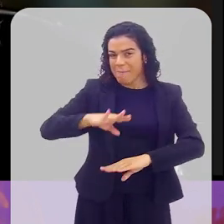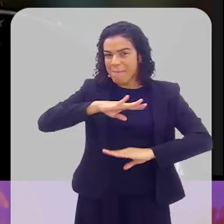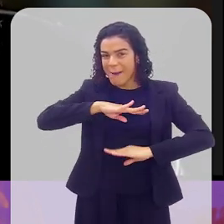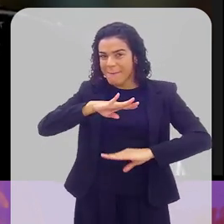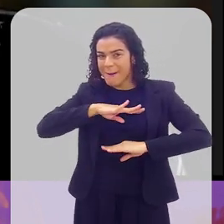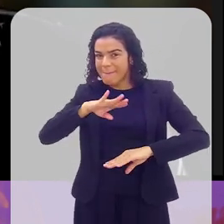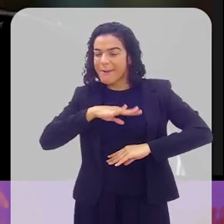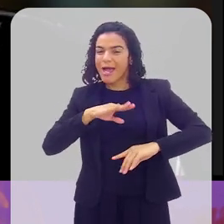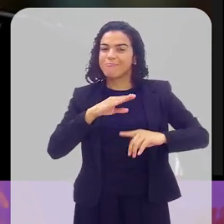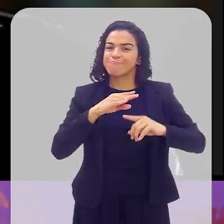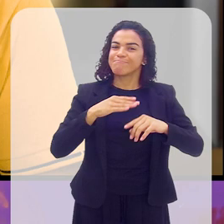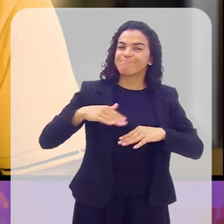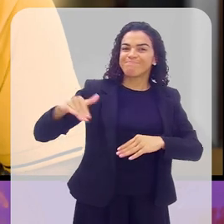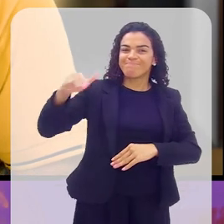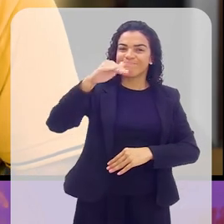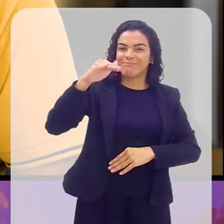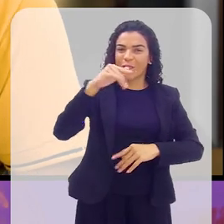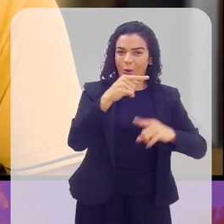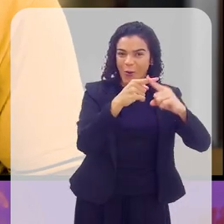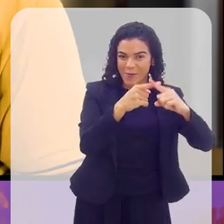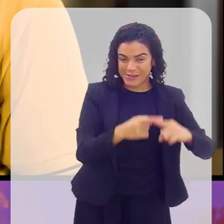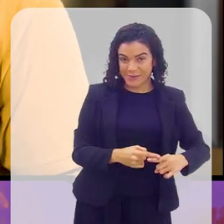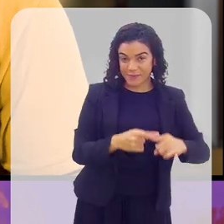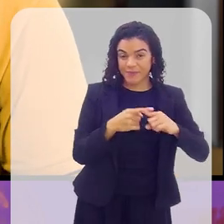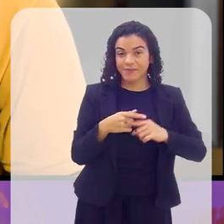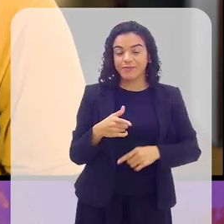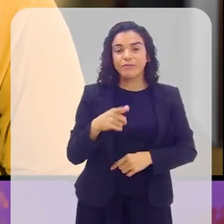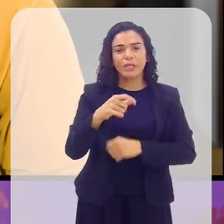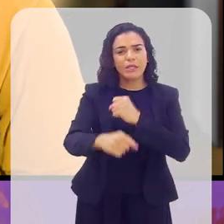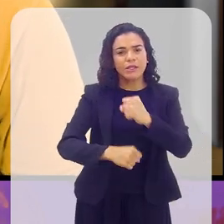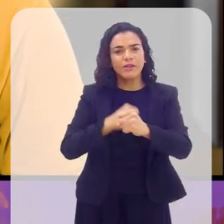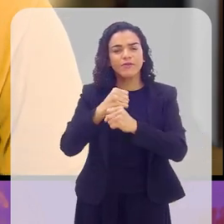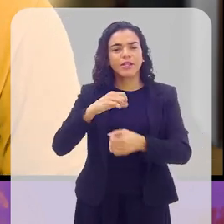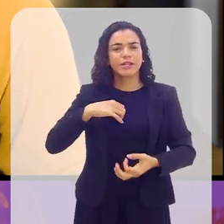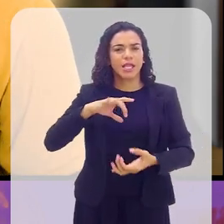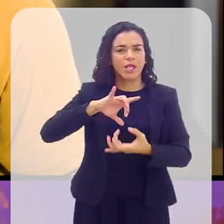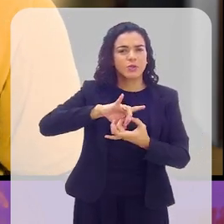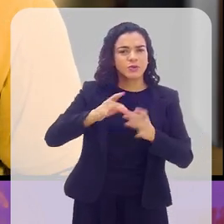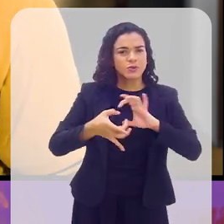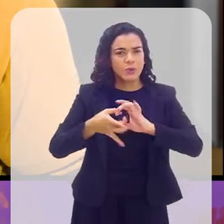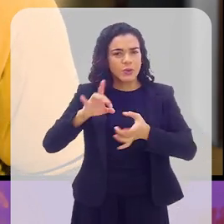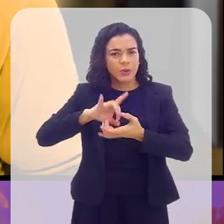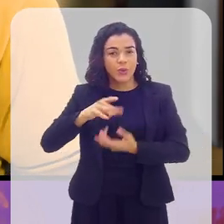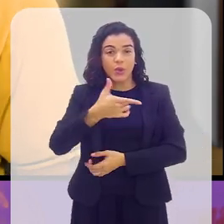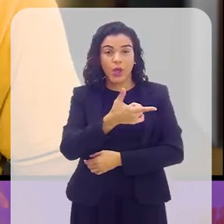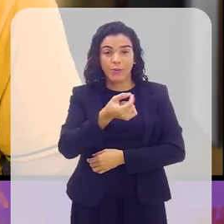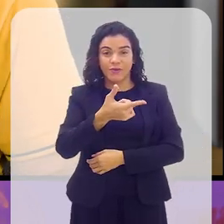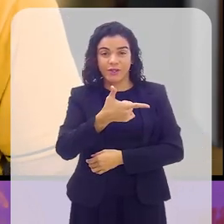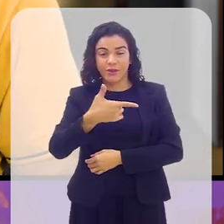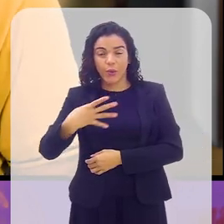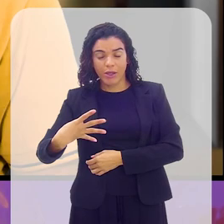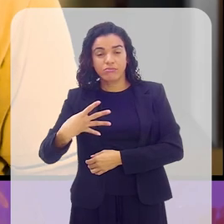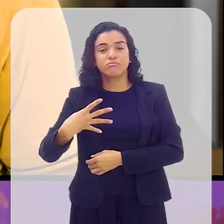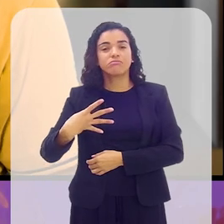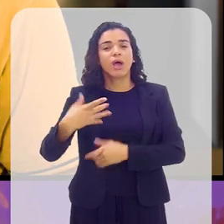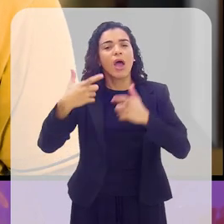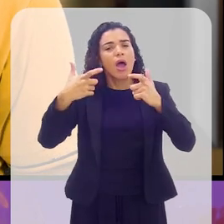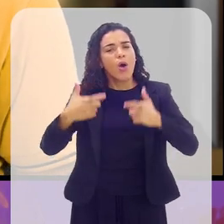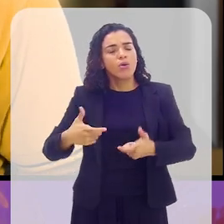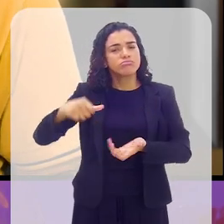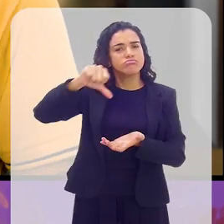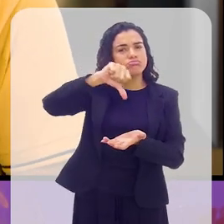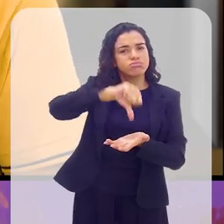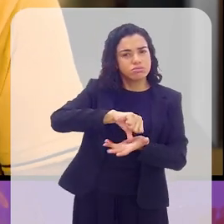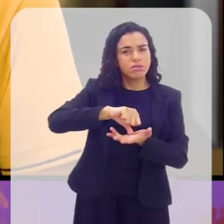em nível de competição. Com certeza, agora ano que vem nós vamos ter os Jogos Olímpicos de 2024, que vai ser,